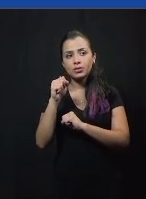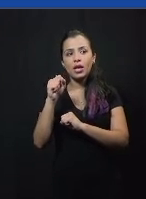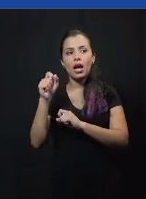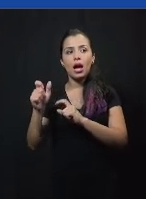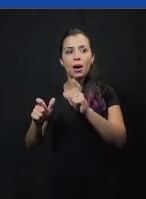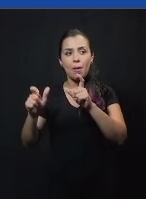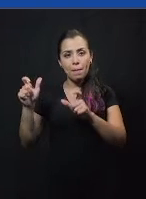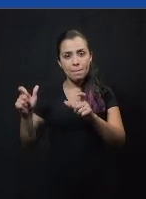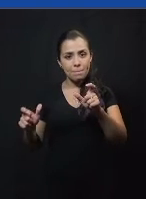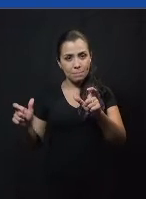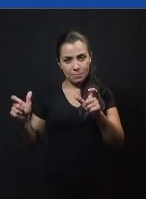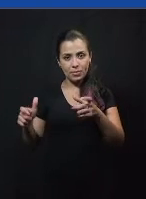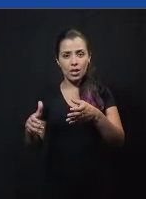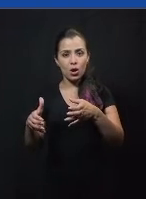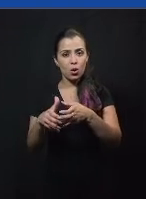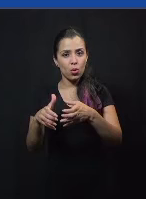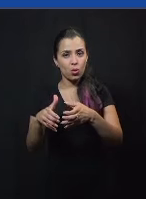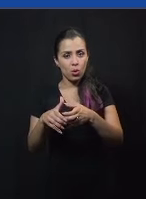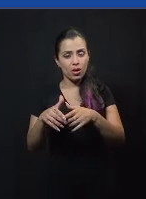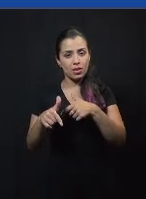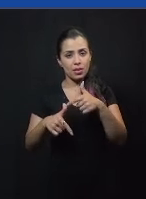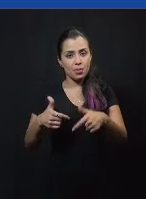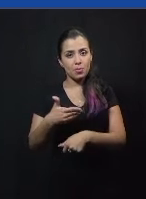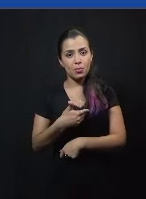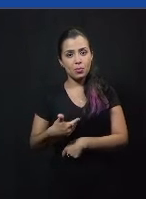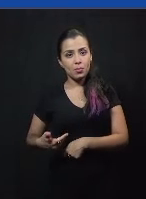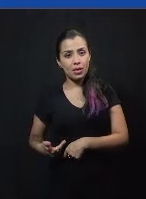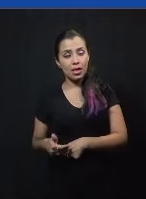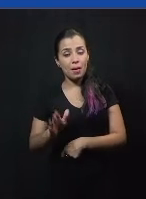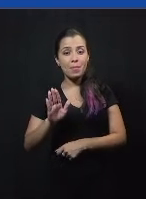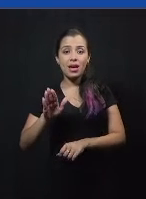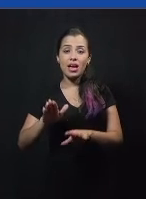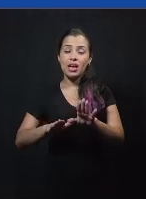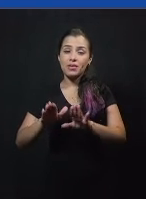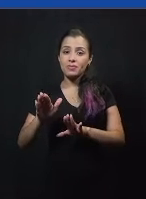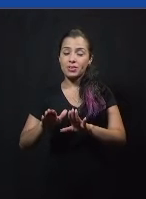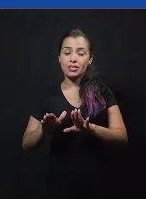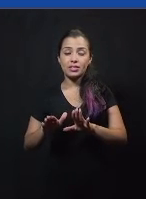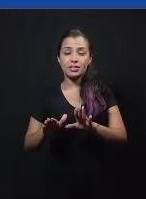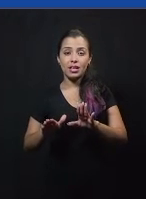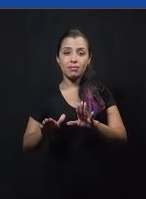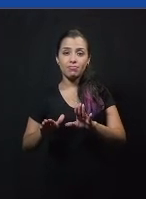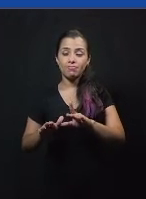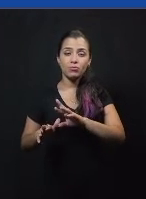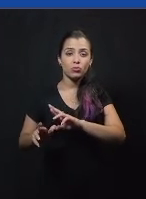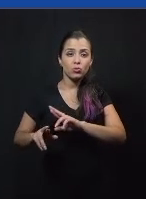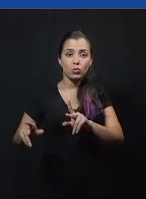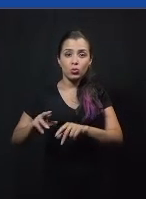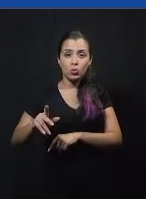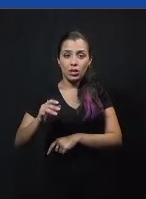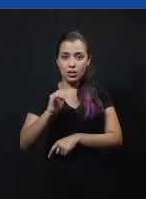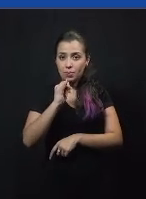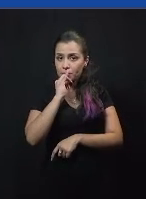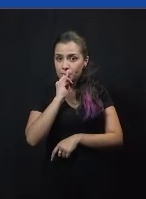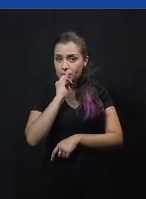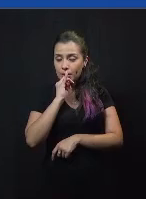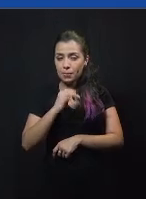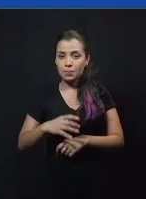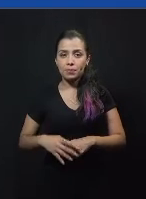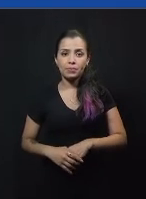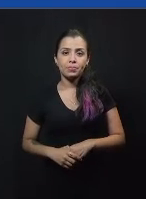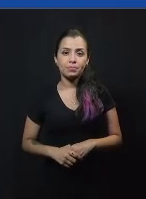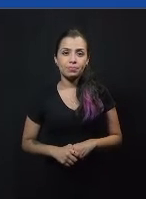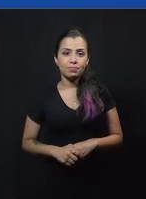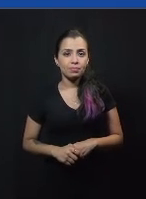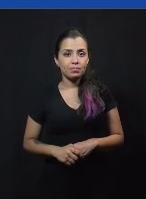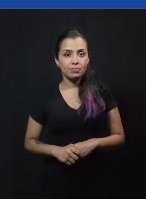cargos públicos, mas, talvez, ele não seja tão efetivo num nível micro, e eu vou mostrar por quê. Primeiro que, se informar não